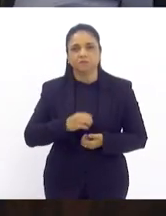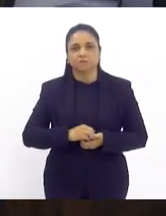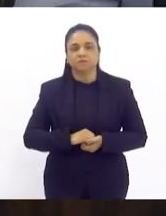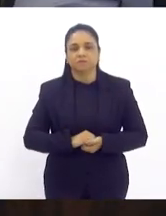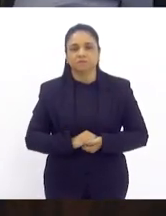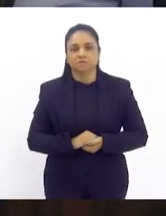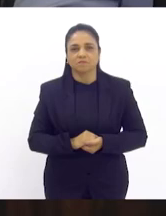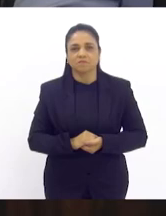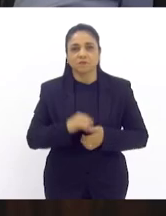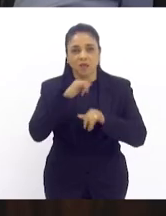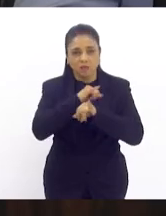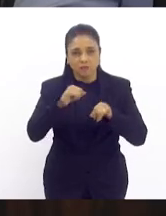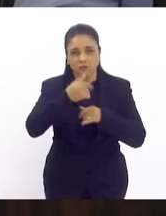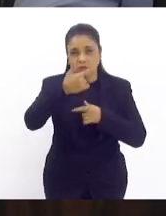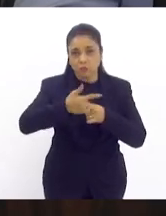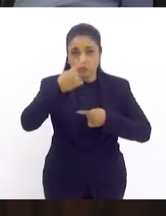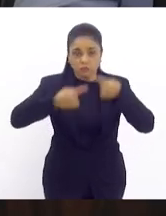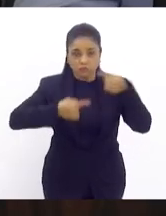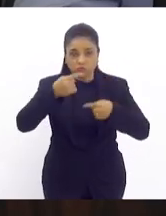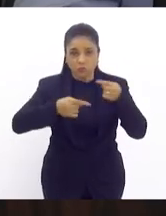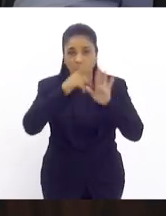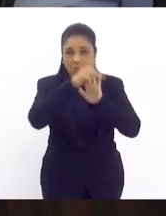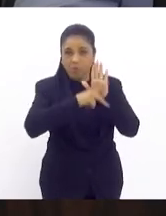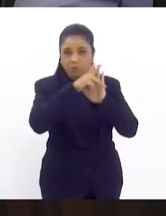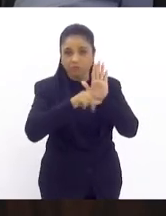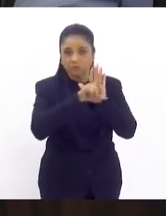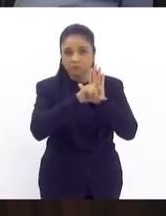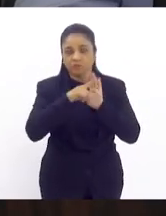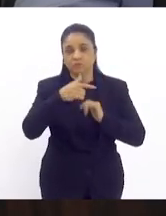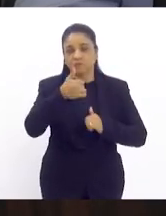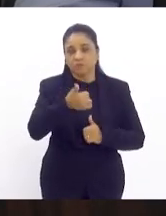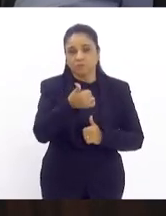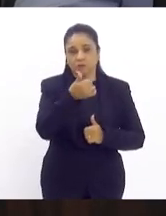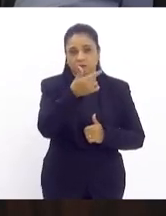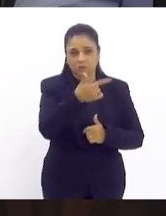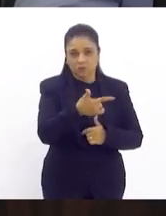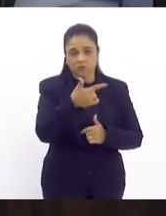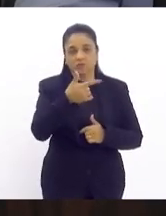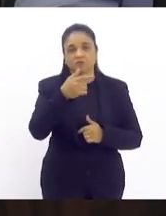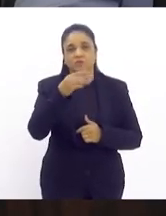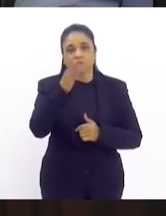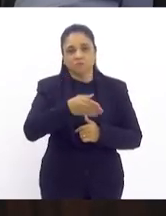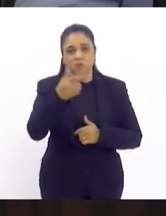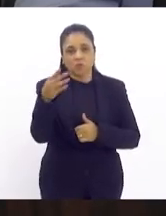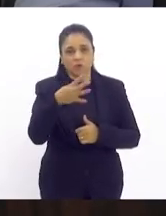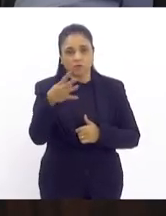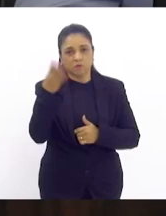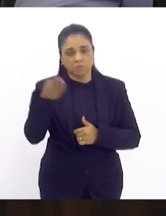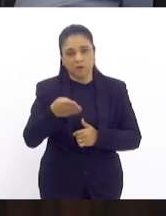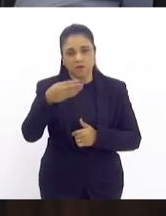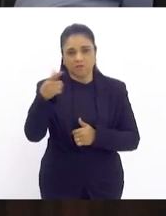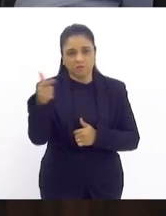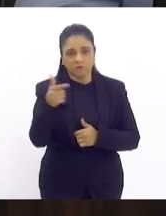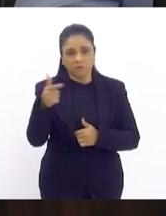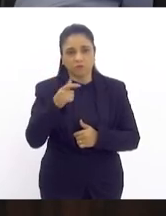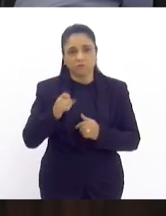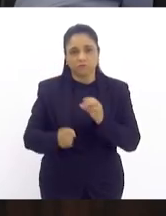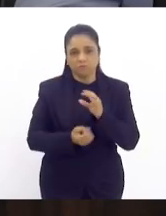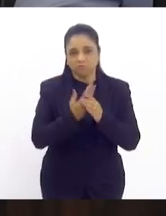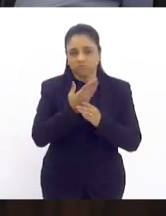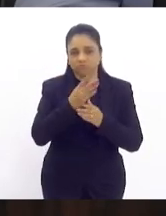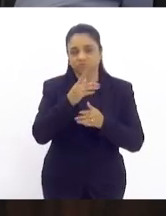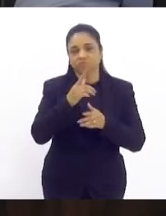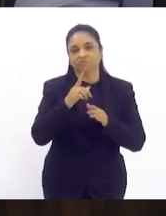anuncio em segunda discussão o projeto de lei 6244 base 2022 de autoria da deputada